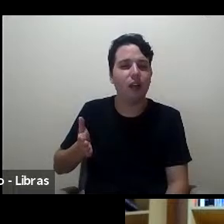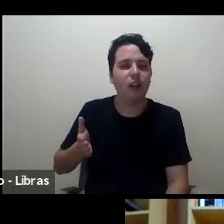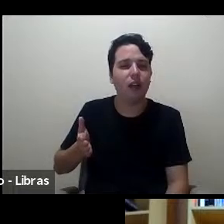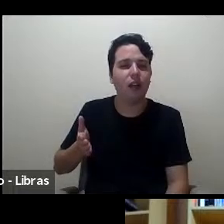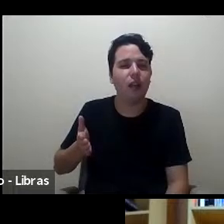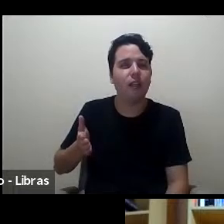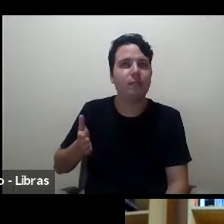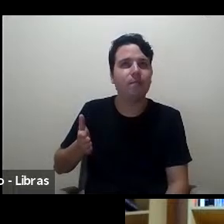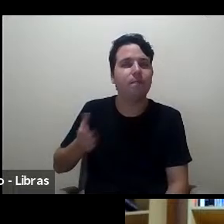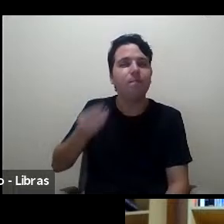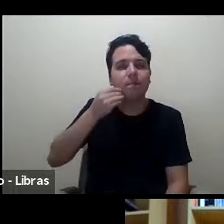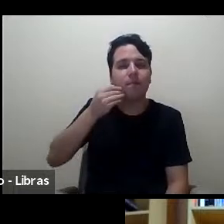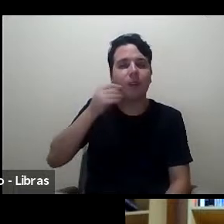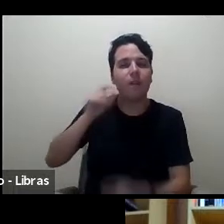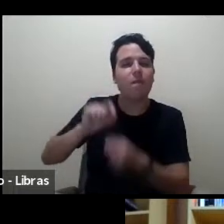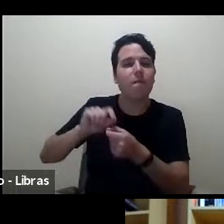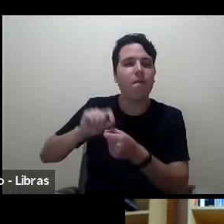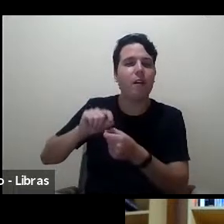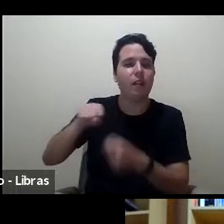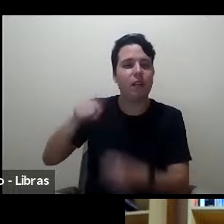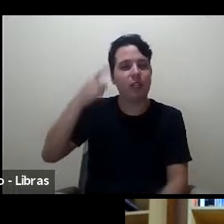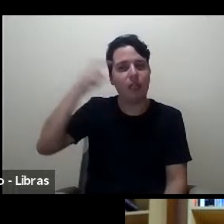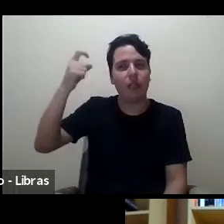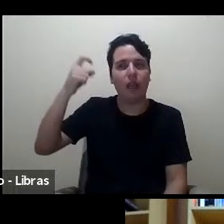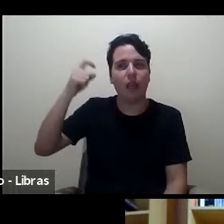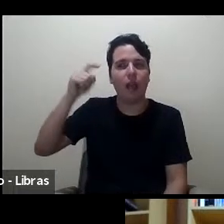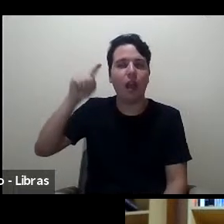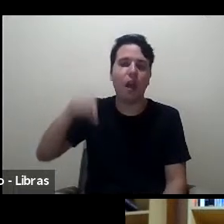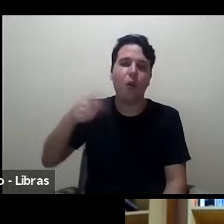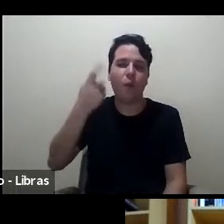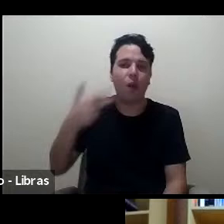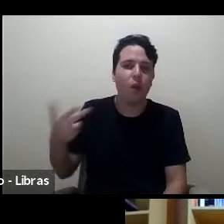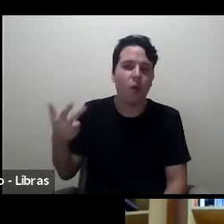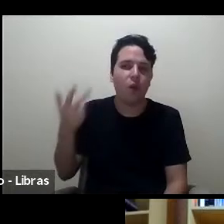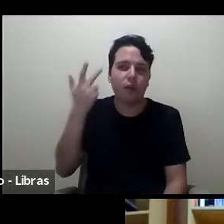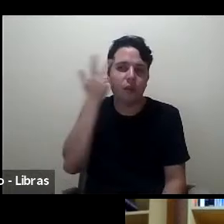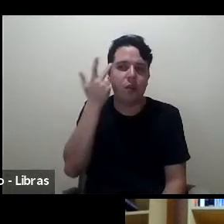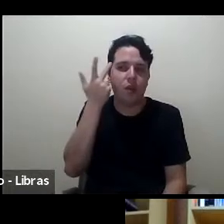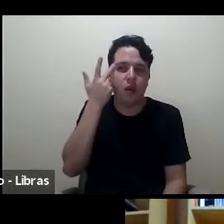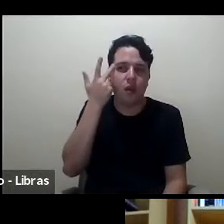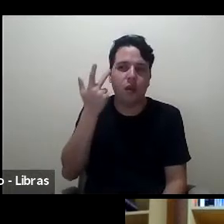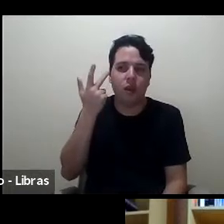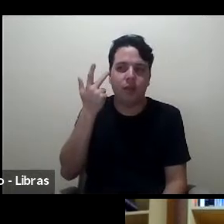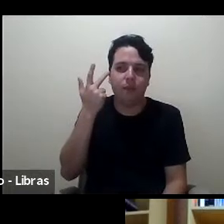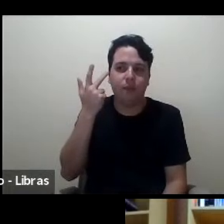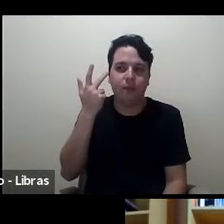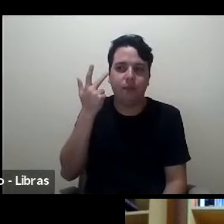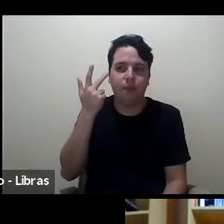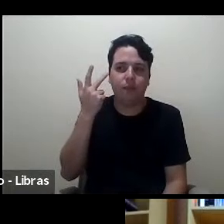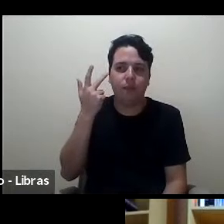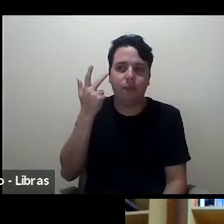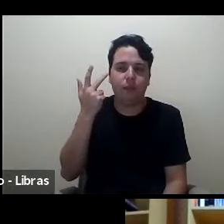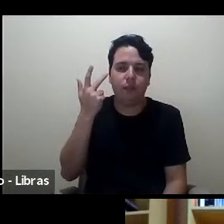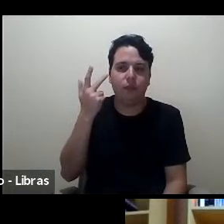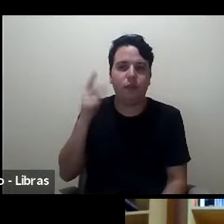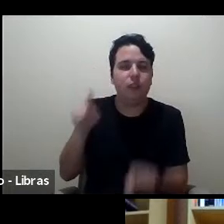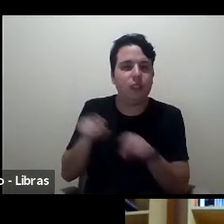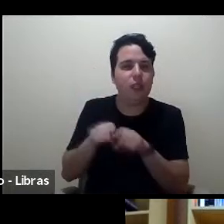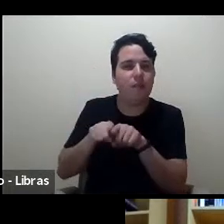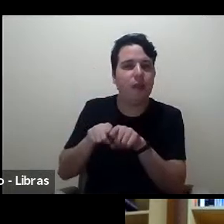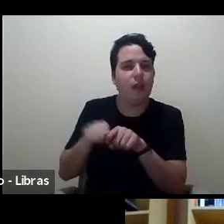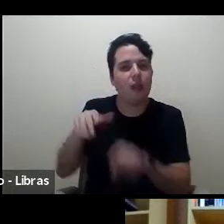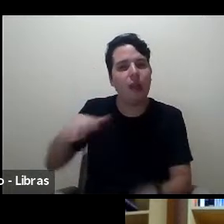de algo que é muito comum nas revistas anglófonas mas também nas francesas né nas